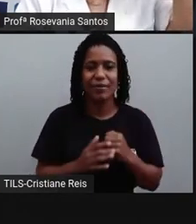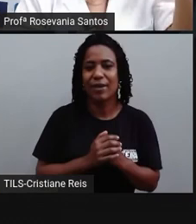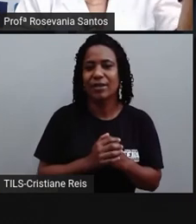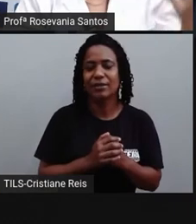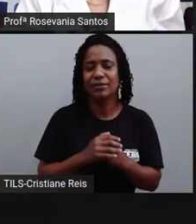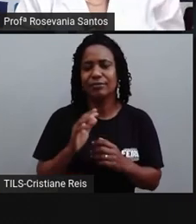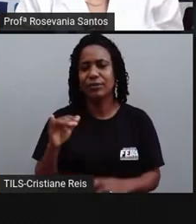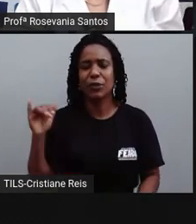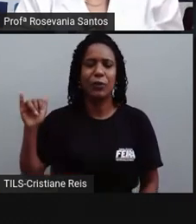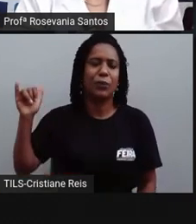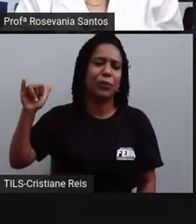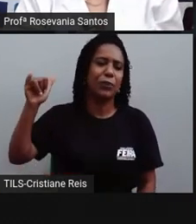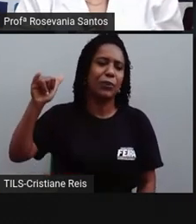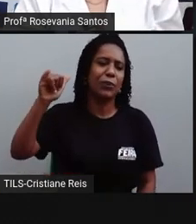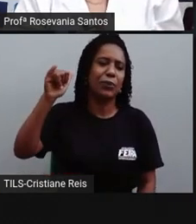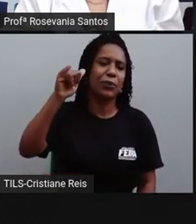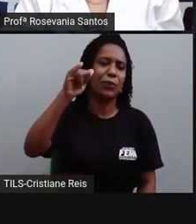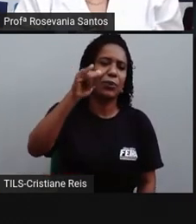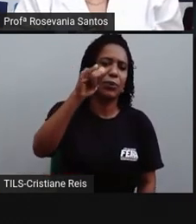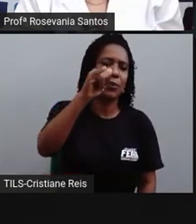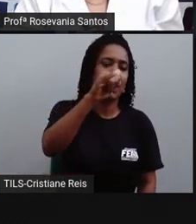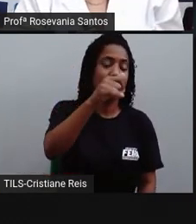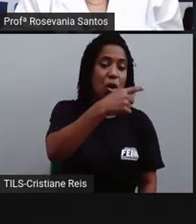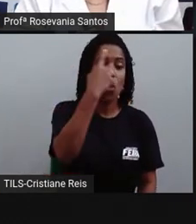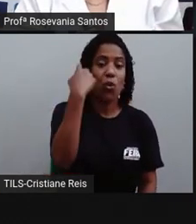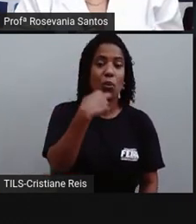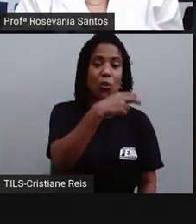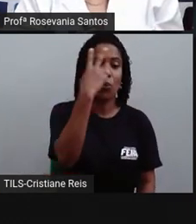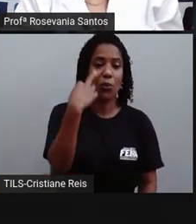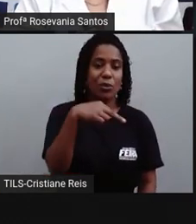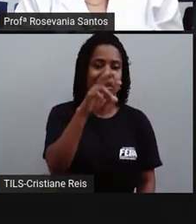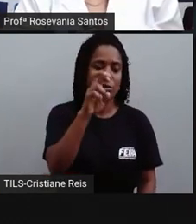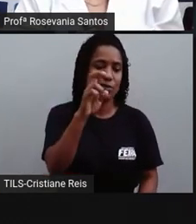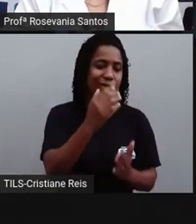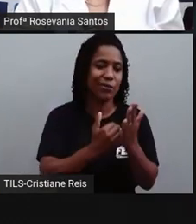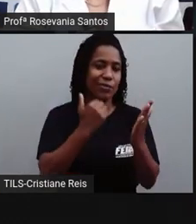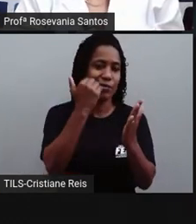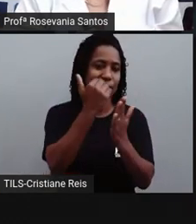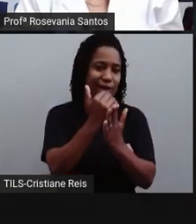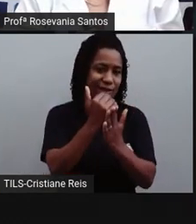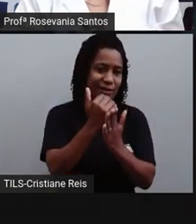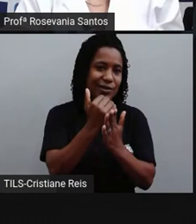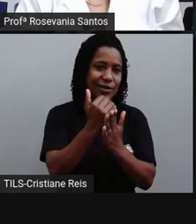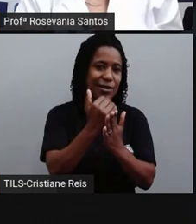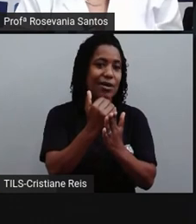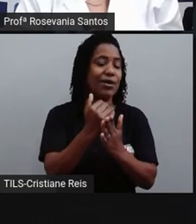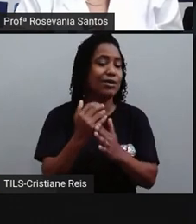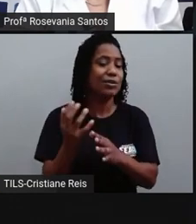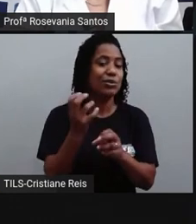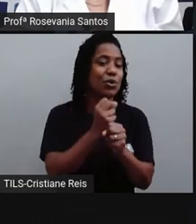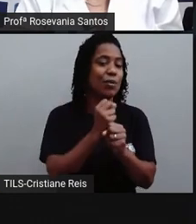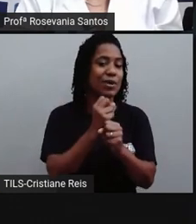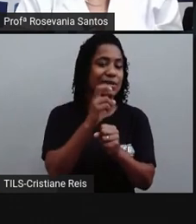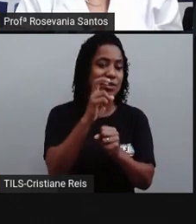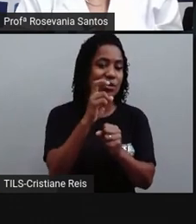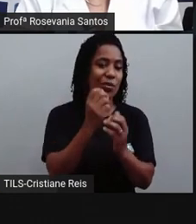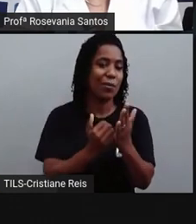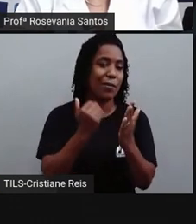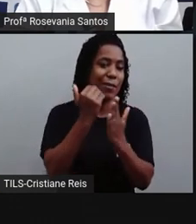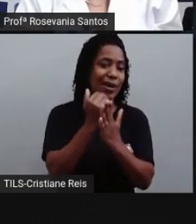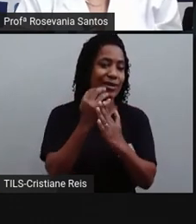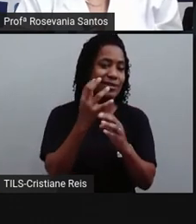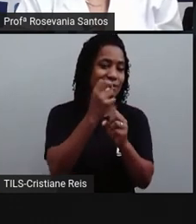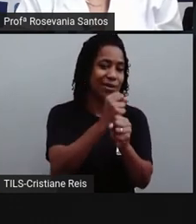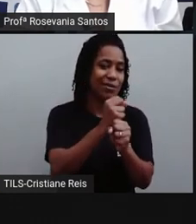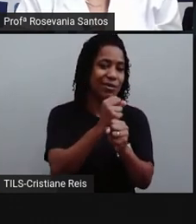mais 5 horas de viagem. Então, aqui, essas 5 horas, eu tenho que colocar com mais 5, já vai dar 10 horas. É como se eu chegasse no mesmo